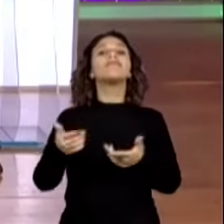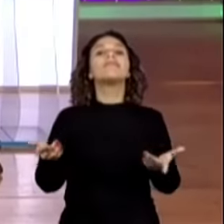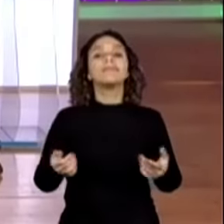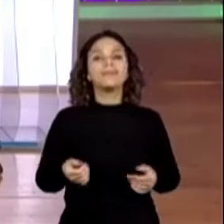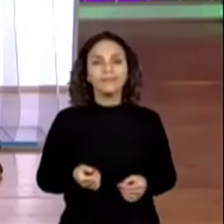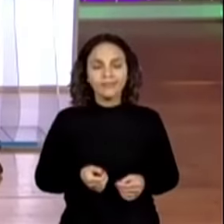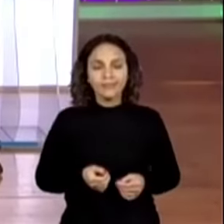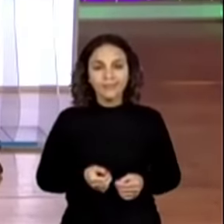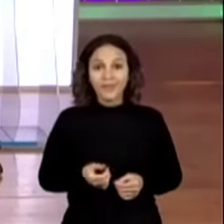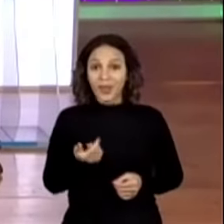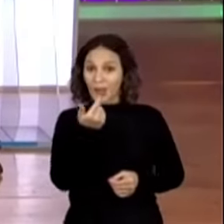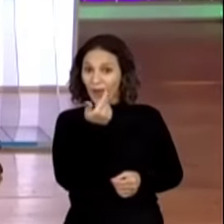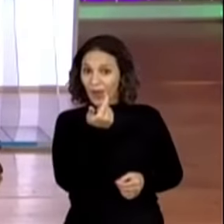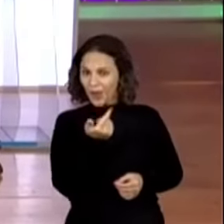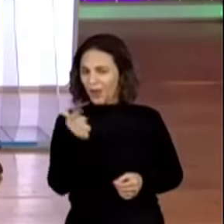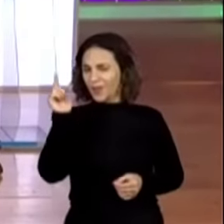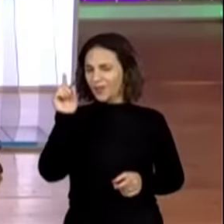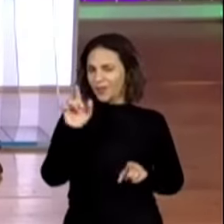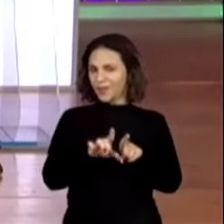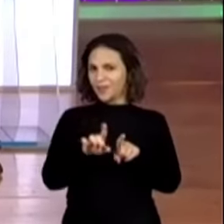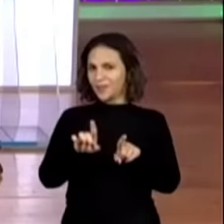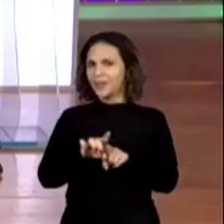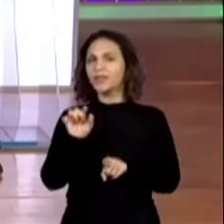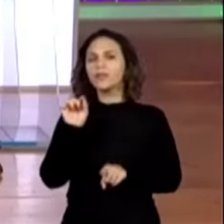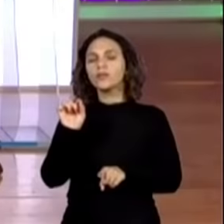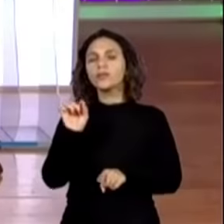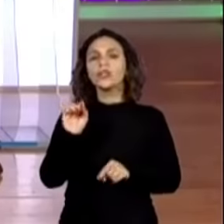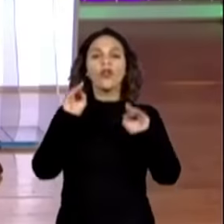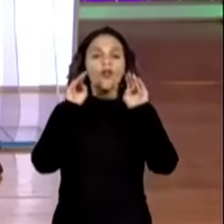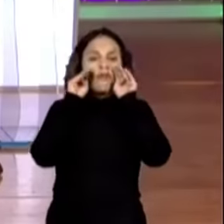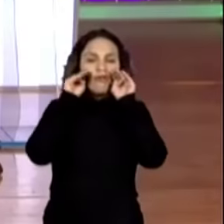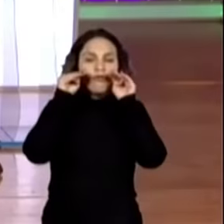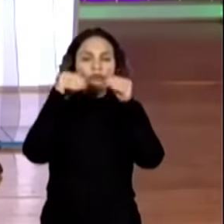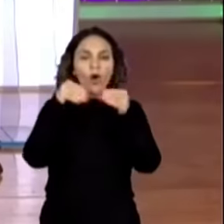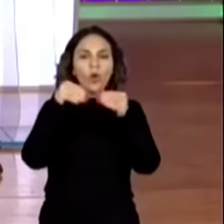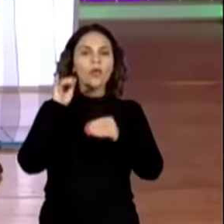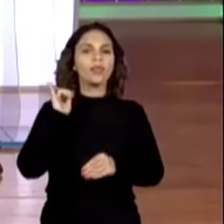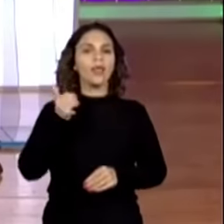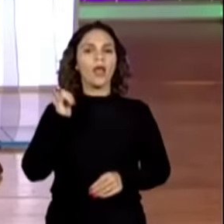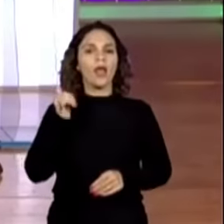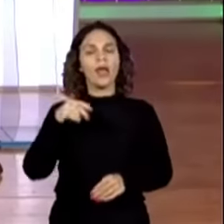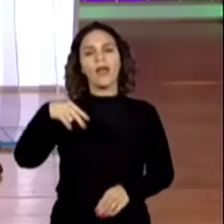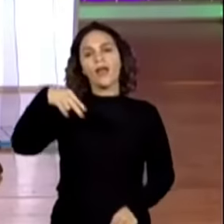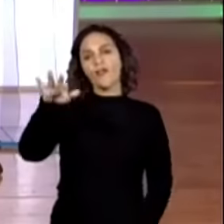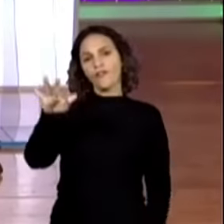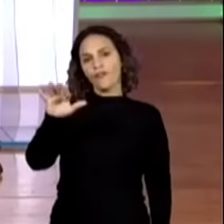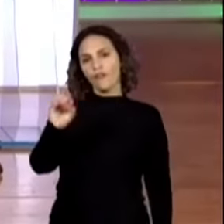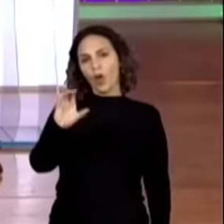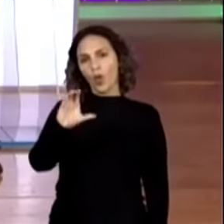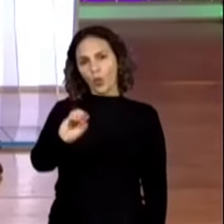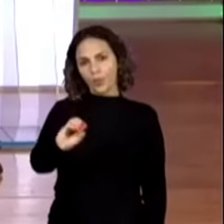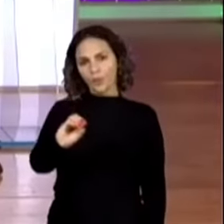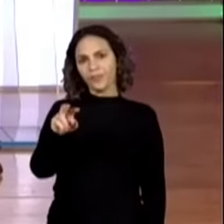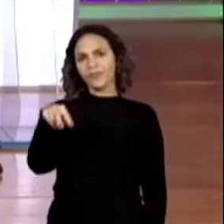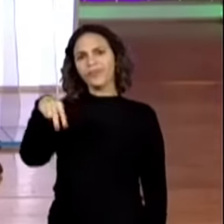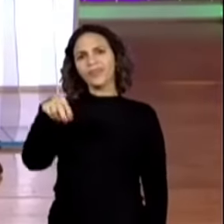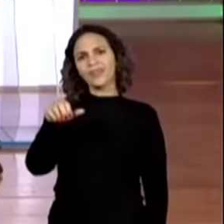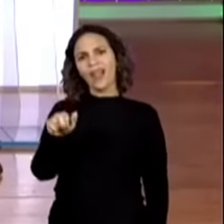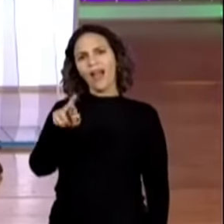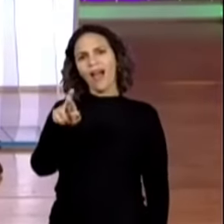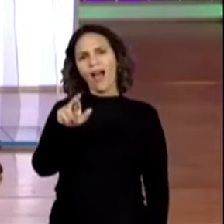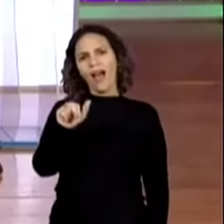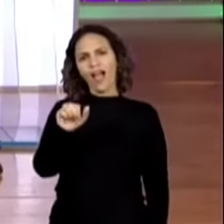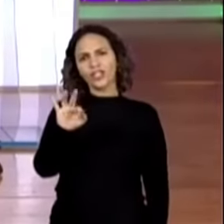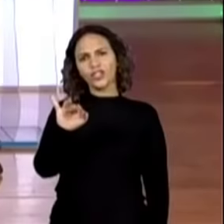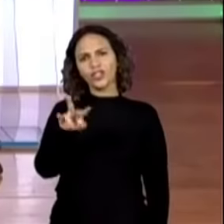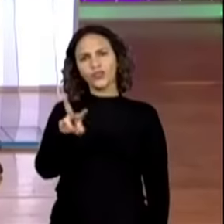E o outro ponto é que nós vamos trabalhar sobre a questão do foco narrativo. Mas, o que será que é foco narrativo,